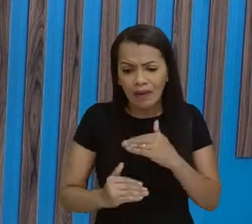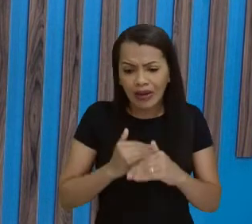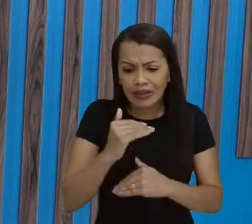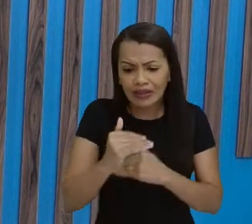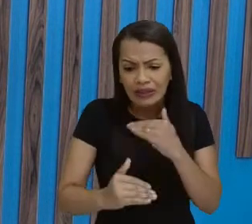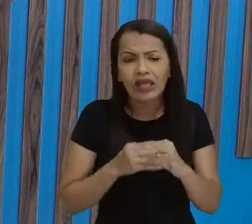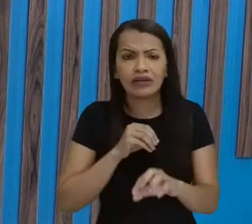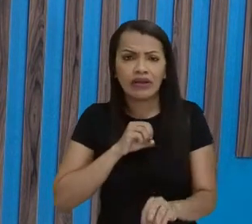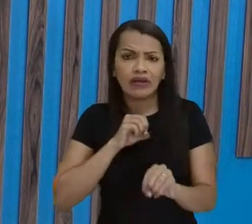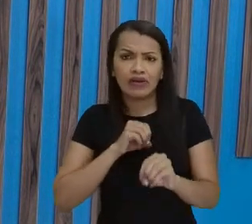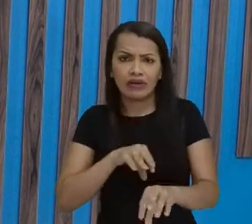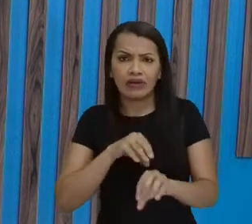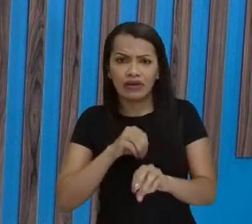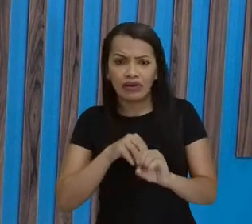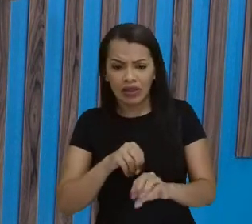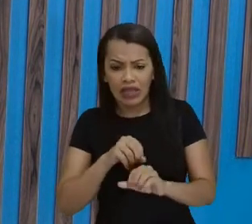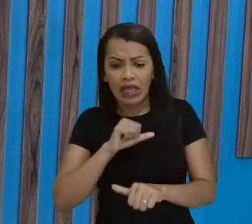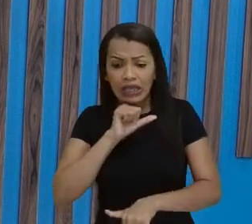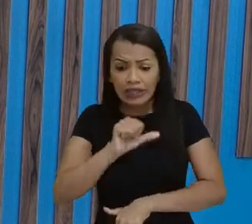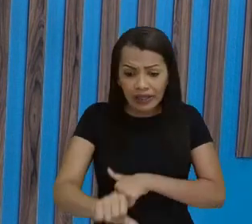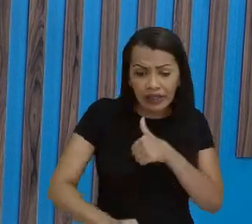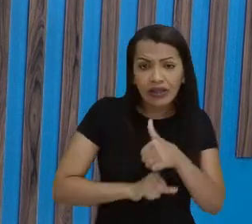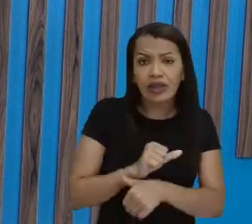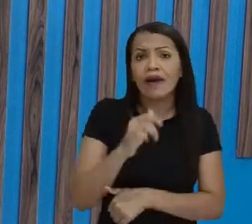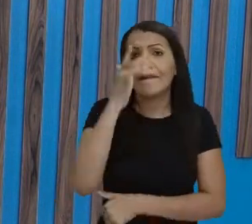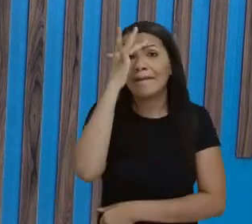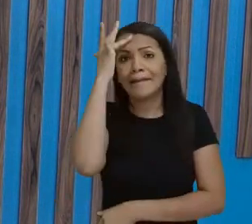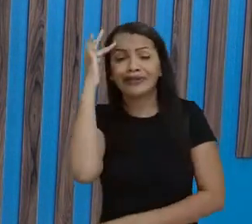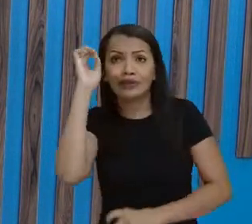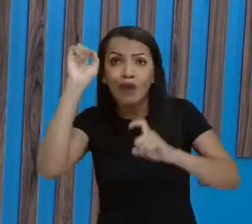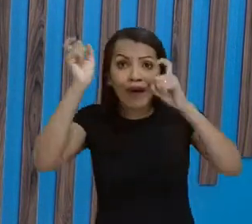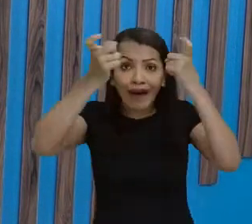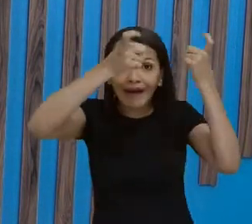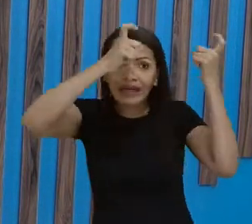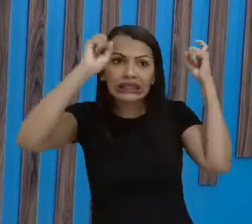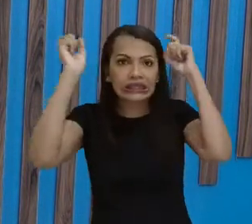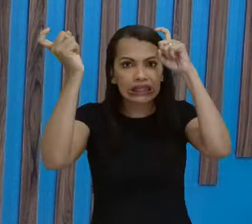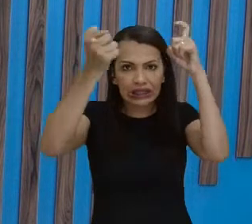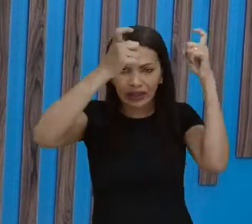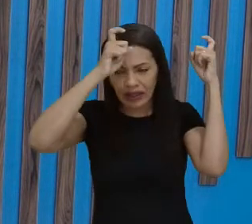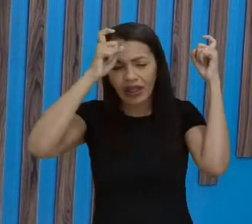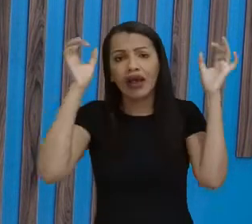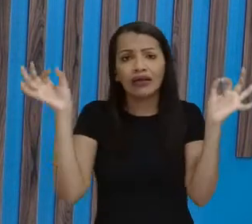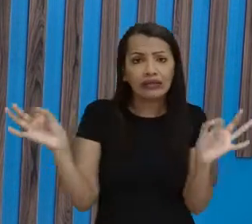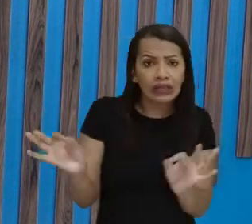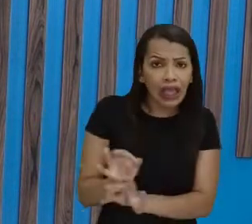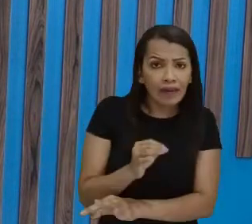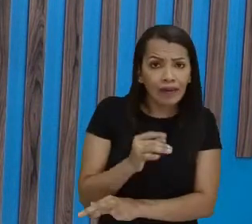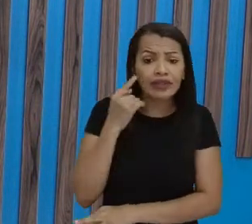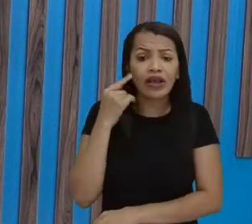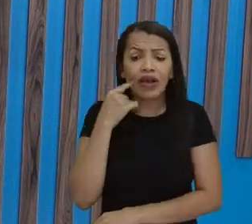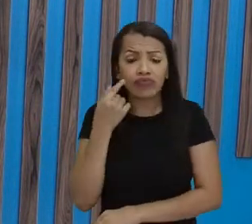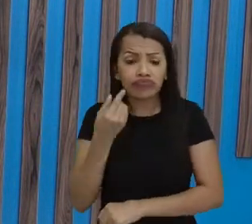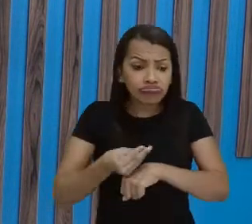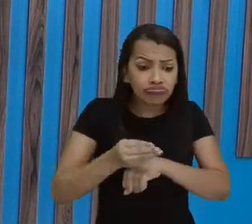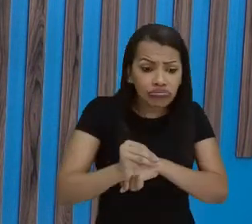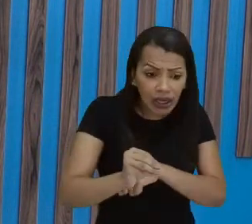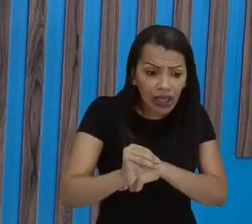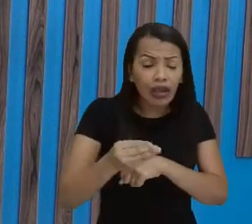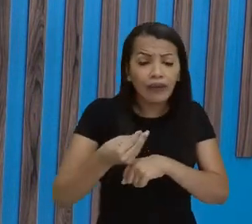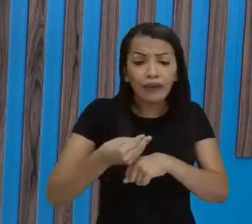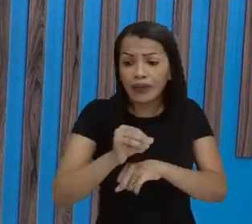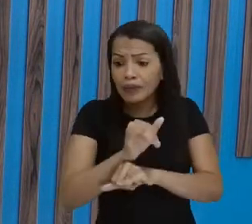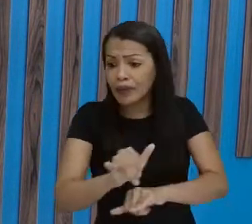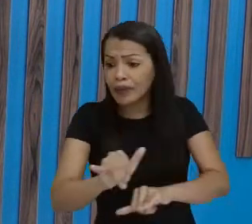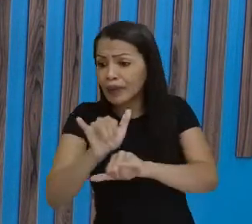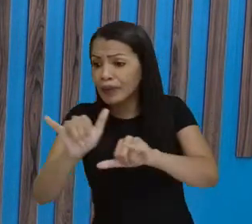educativo que transforma ela em uma pessoa crítica, ela termina reproduzindo ou